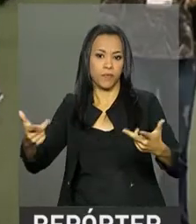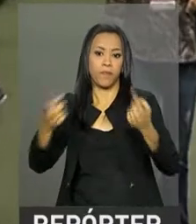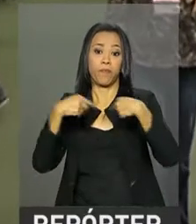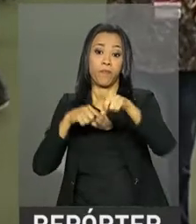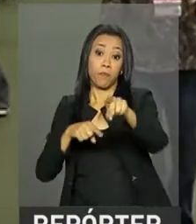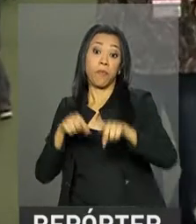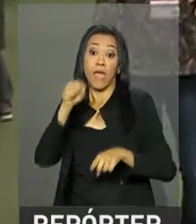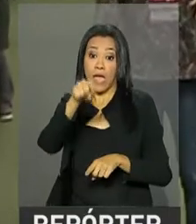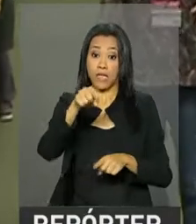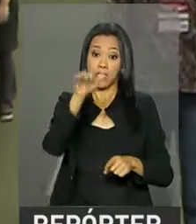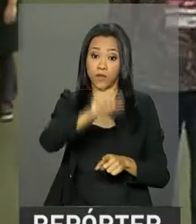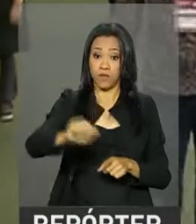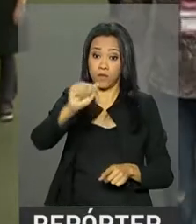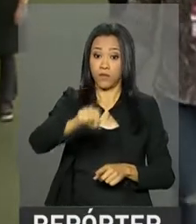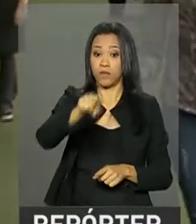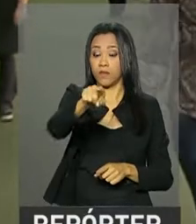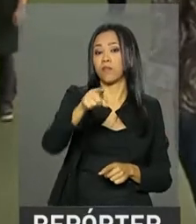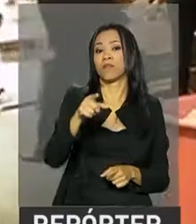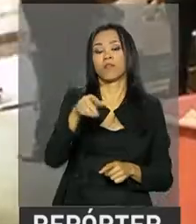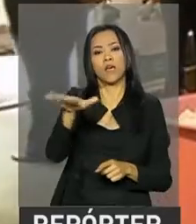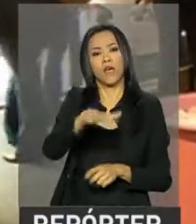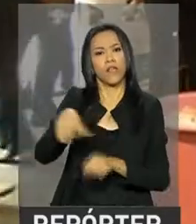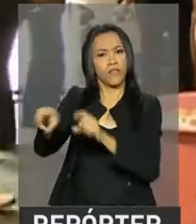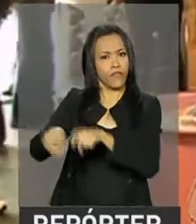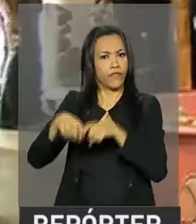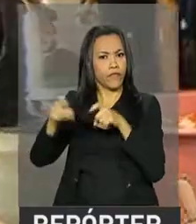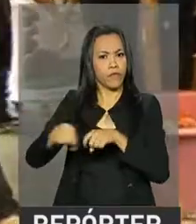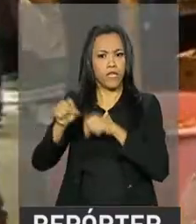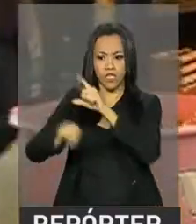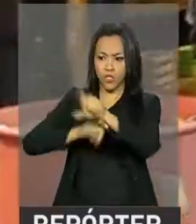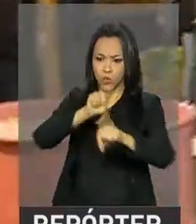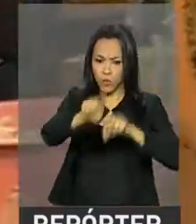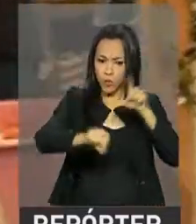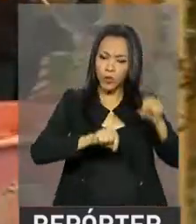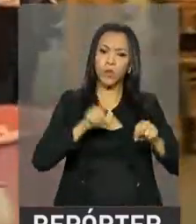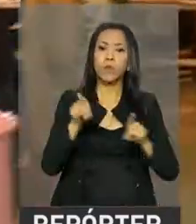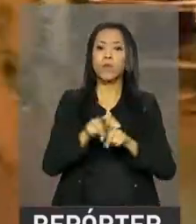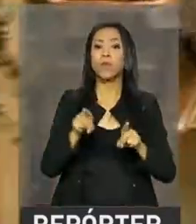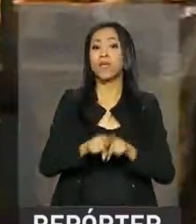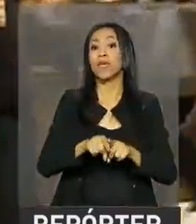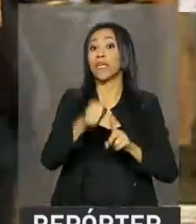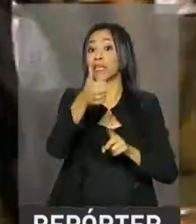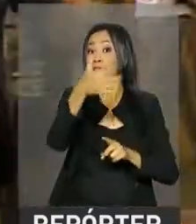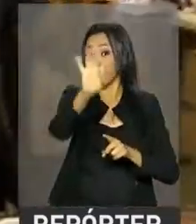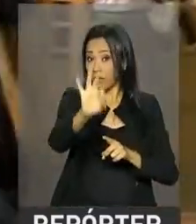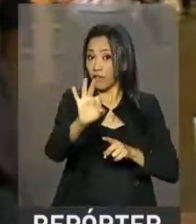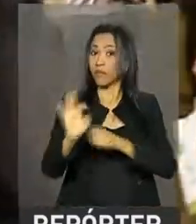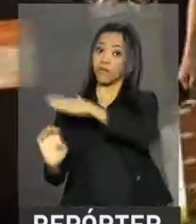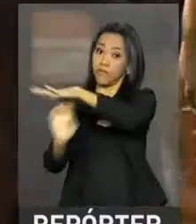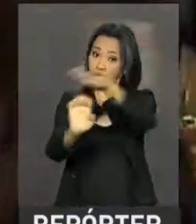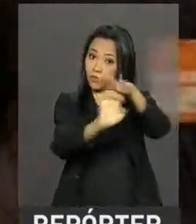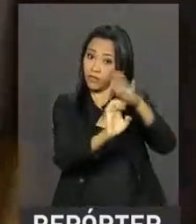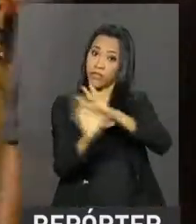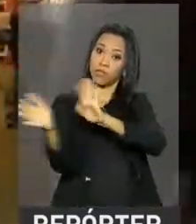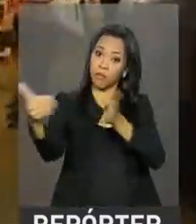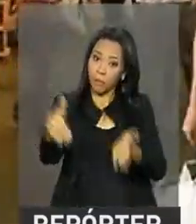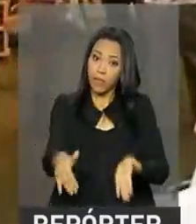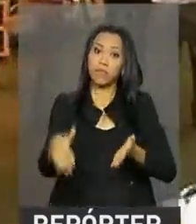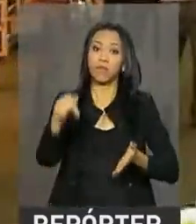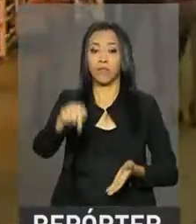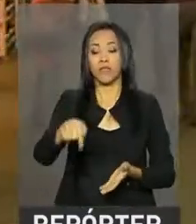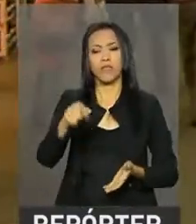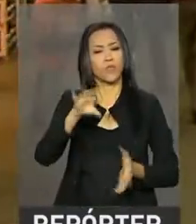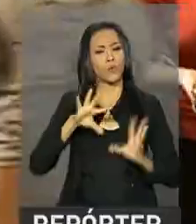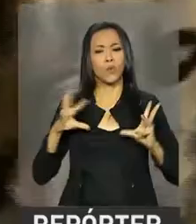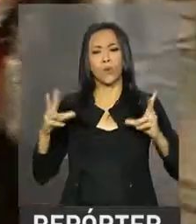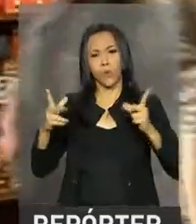Agricultura Familiar e do Desenvolvimento Agrário selecionou numa chamada pública 10 empreendimentos para participarem do evento. Todos